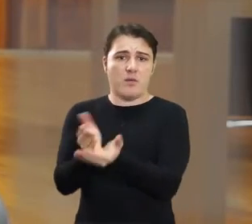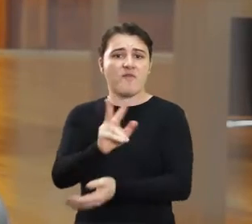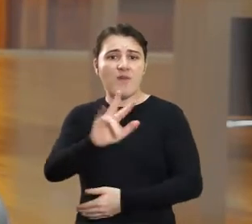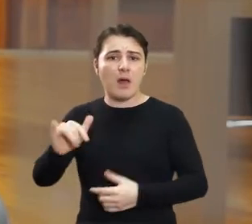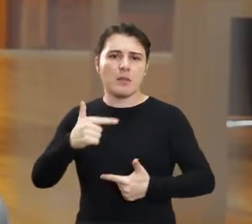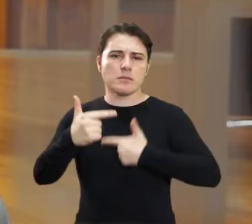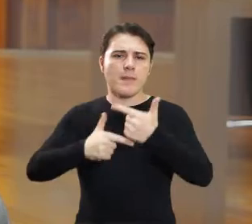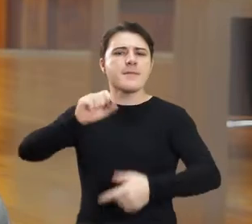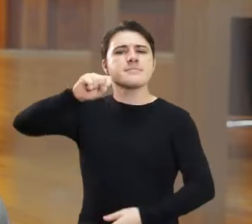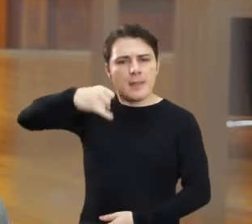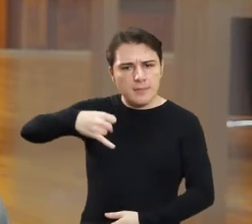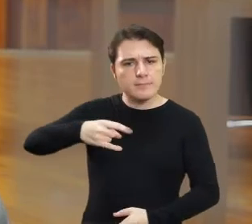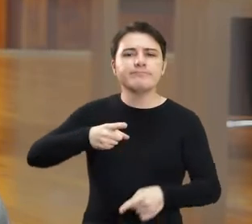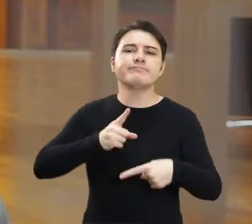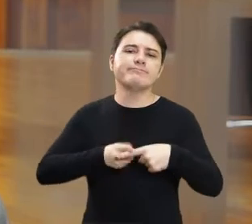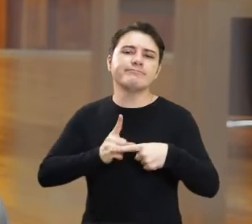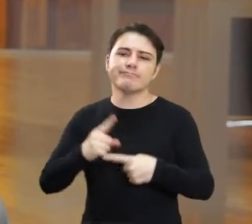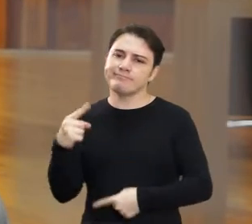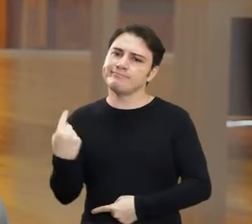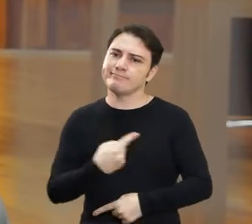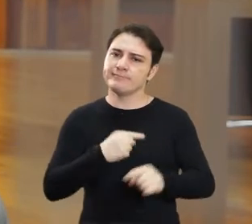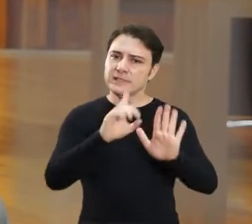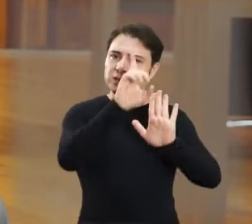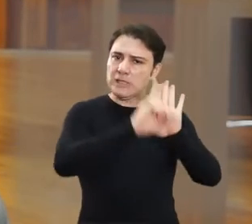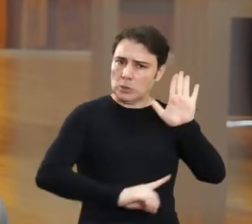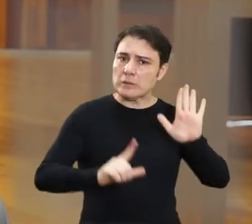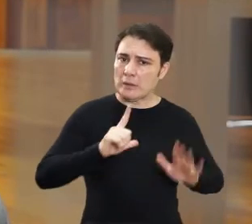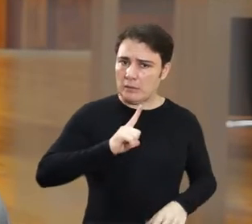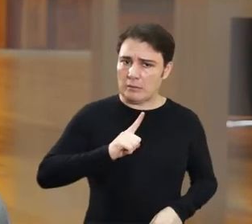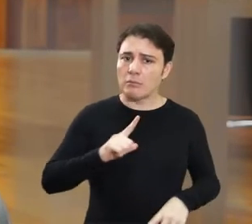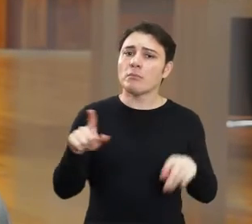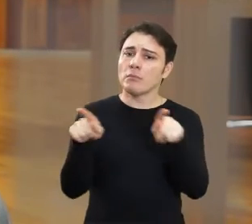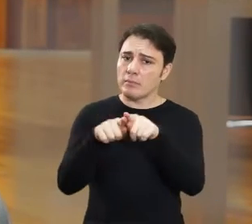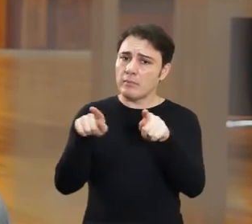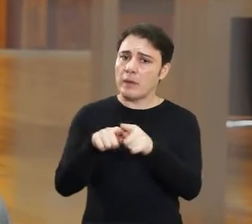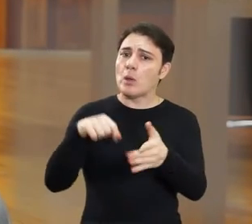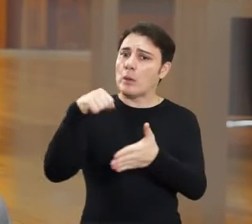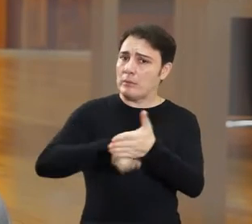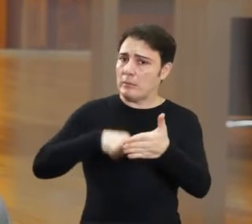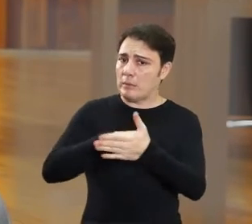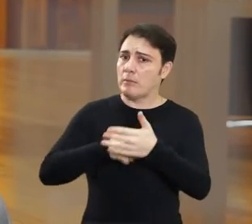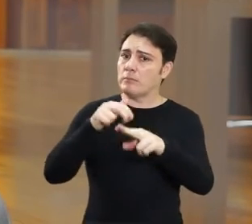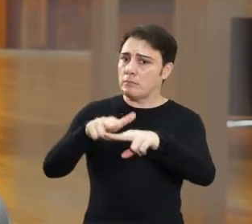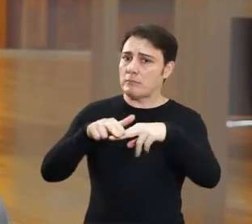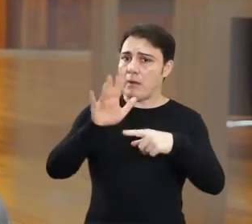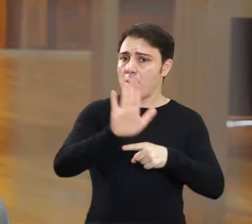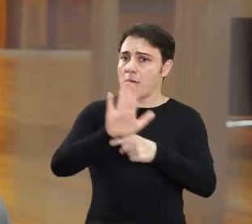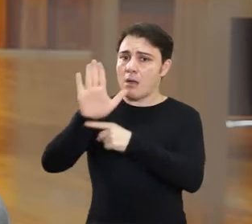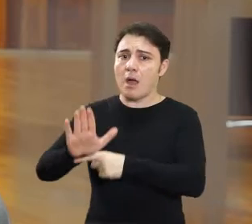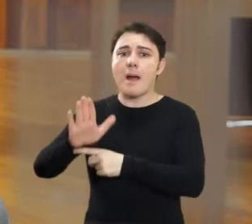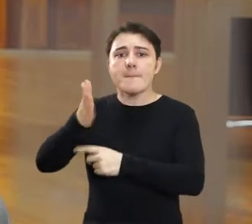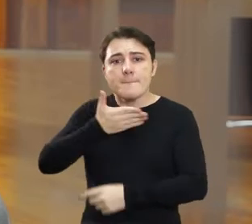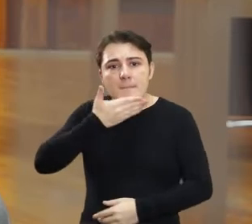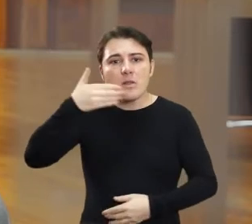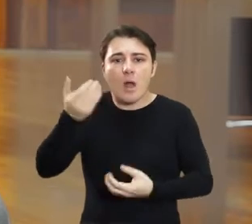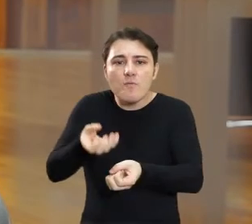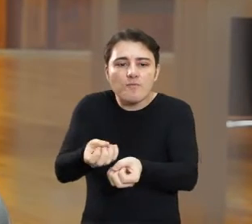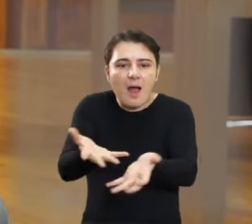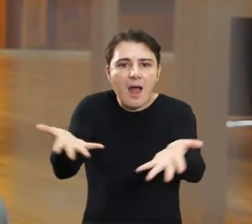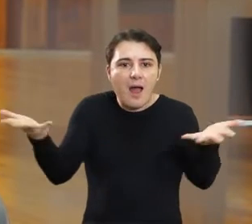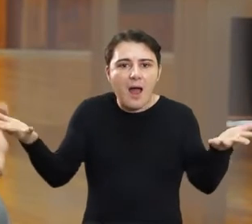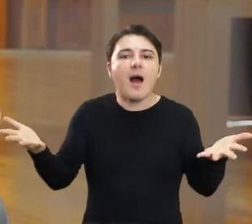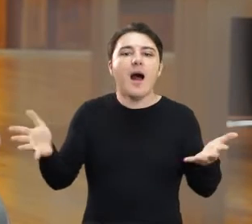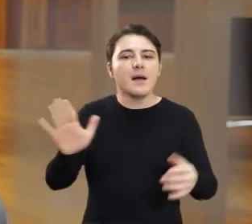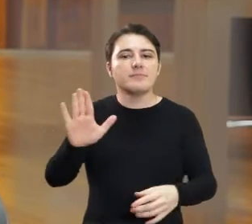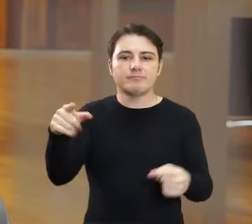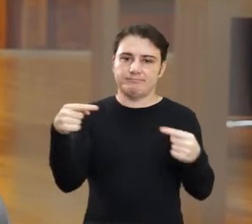evangélicos e vamos trabalhar sim. Porque todos nós temos direito. Em cima disso, nós vamos lutar para trazer o melhor